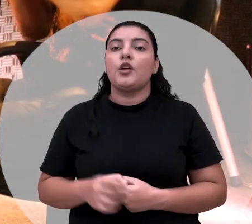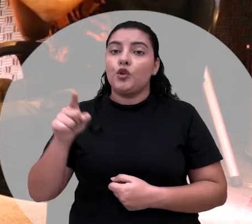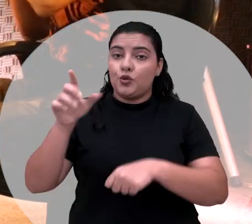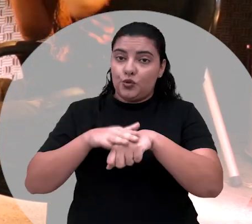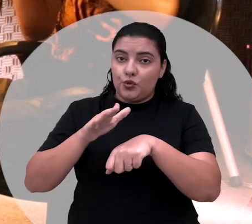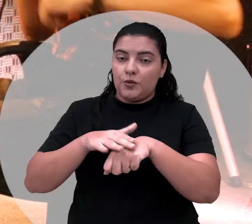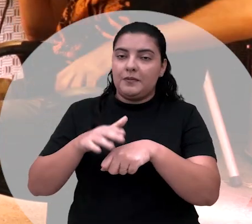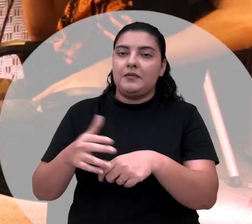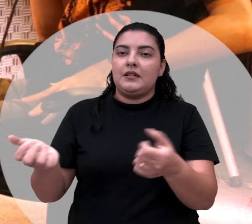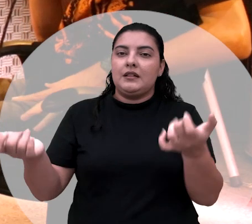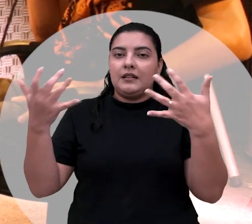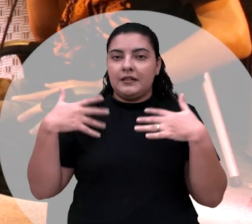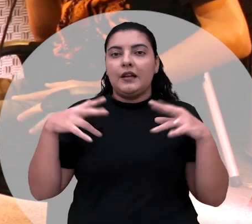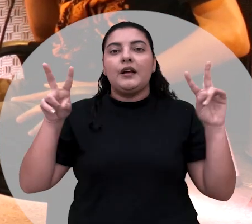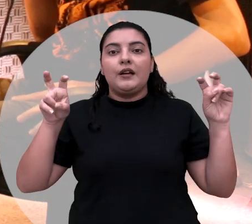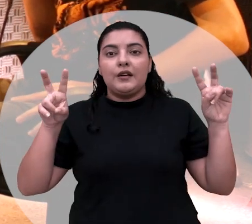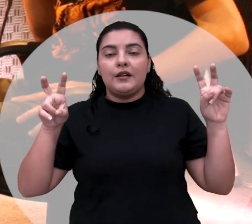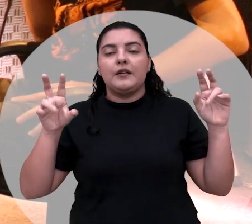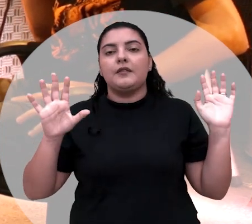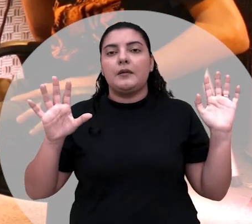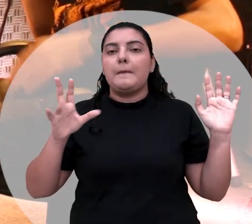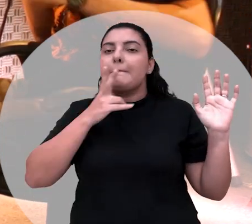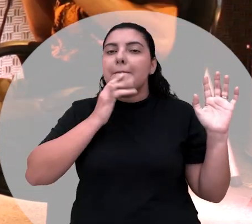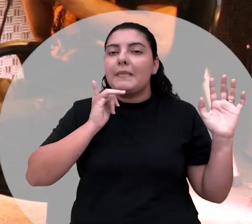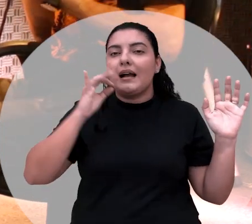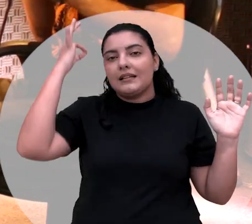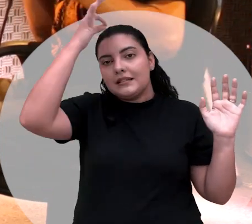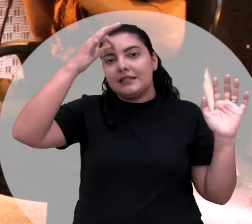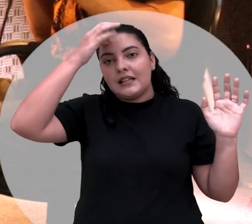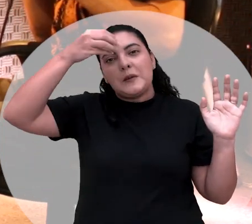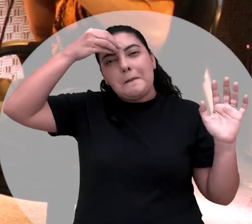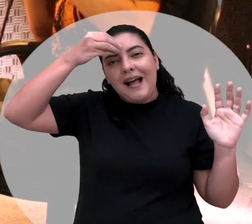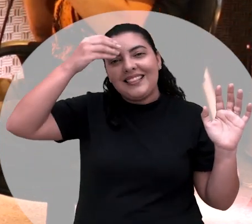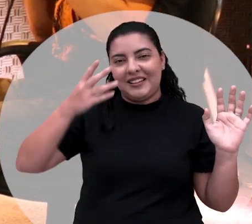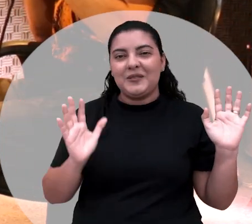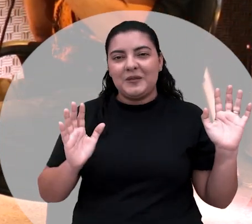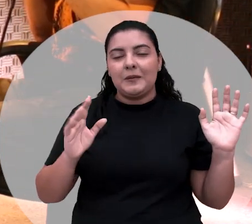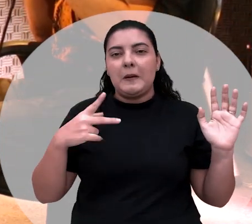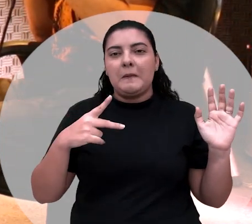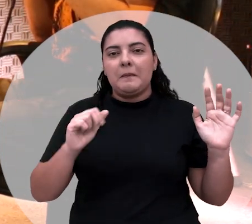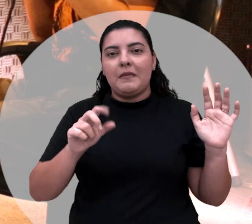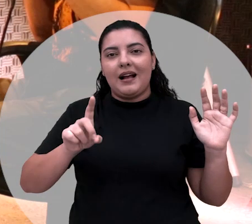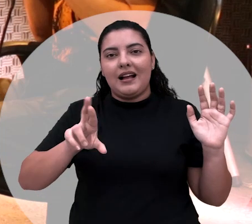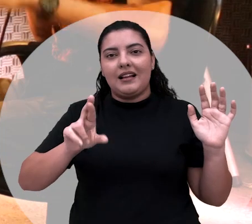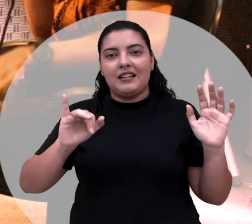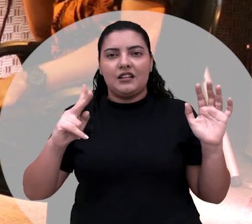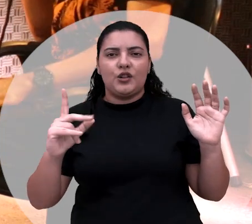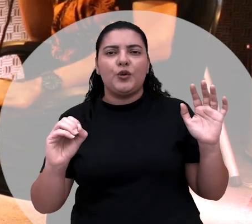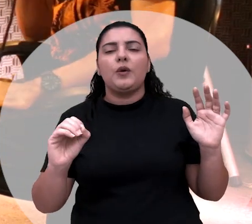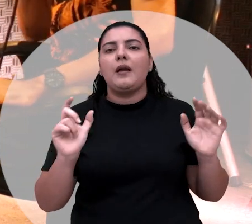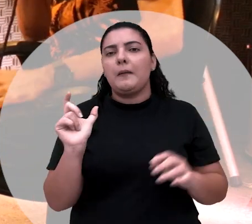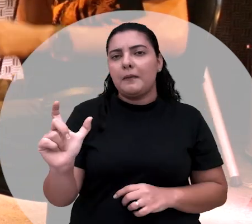senhora voltou um pouco para falar sobre o seu pai de santo, sobre o padrinho, inclusive, eu acho esse padrinho bem